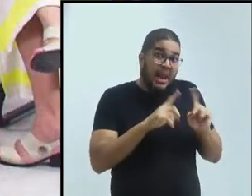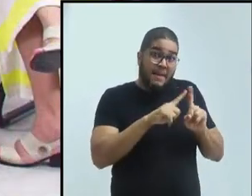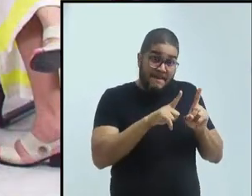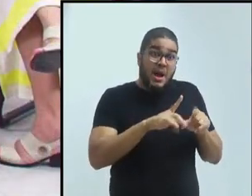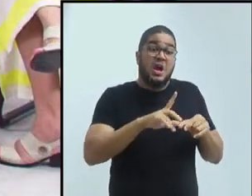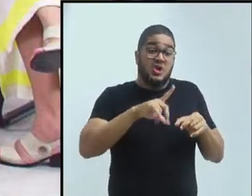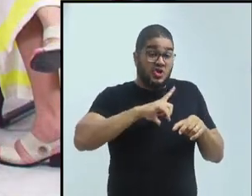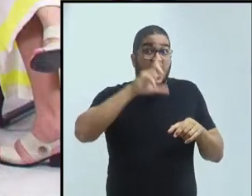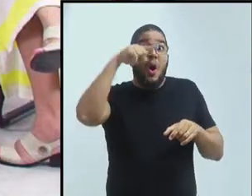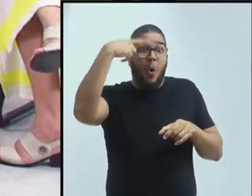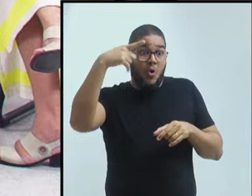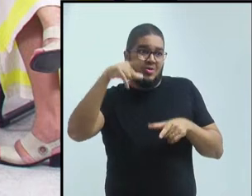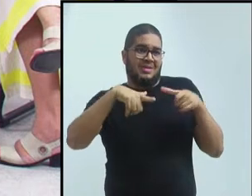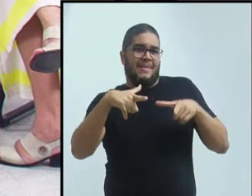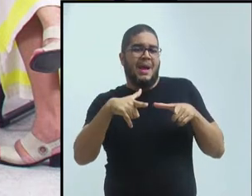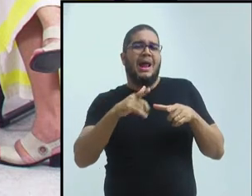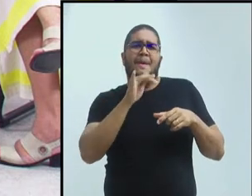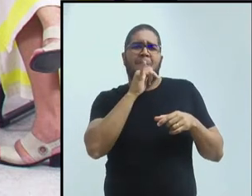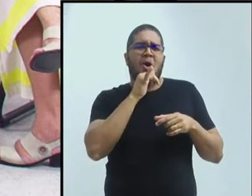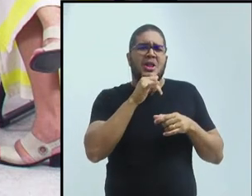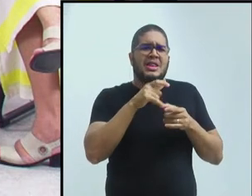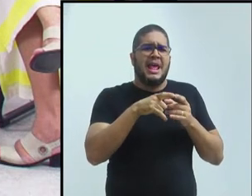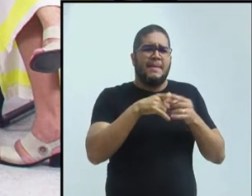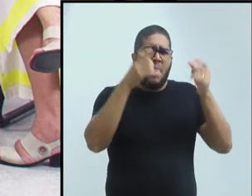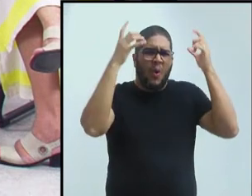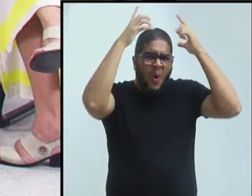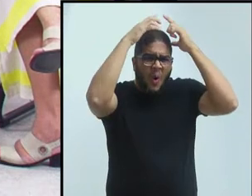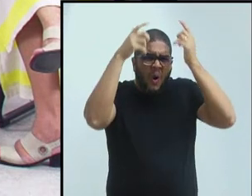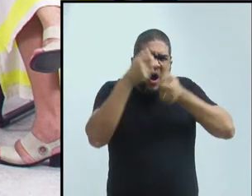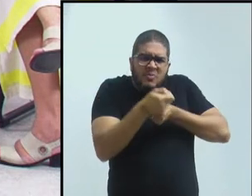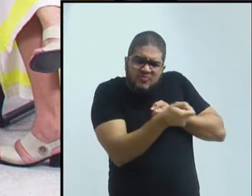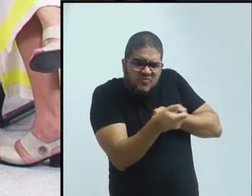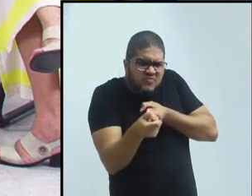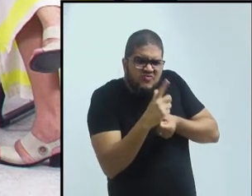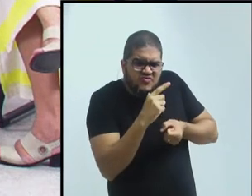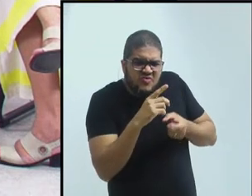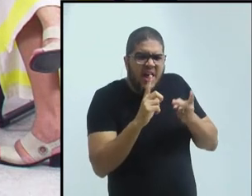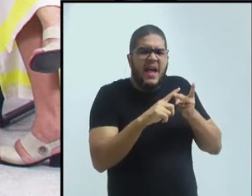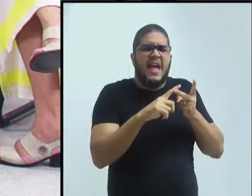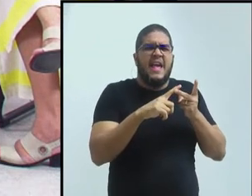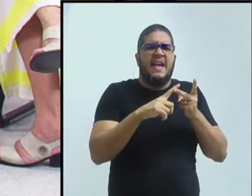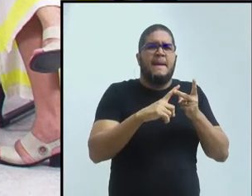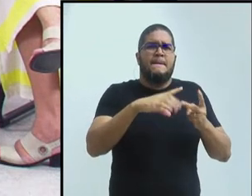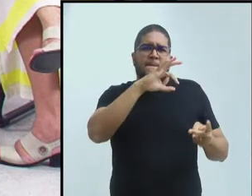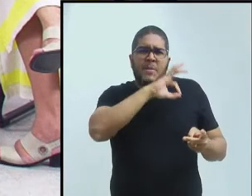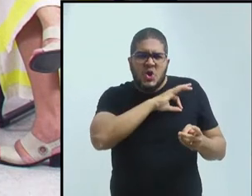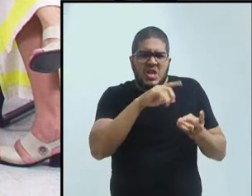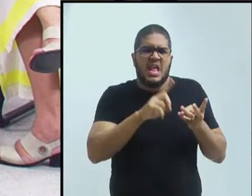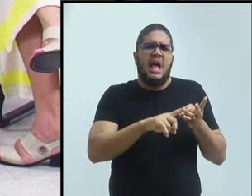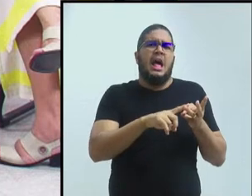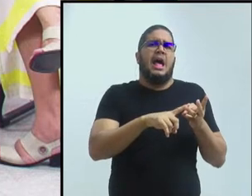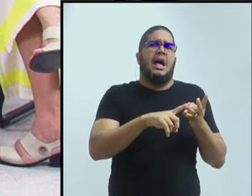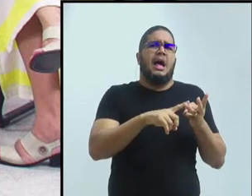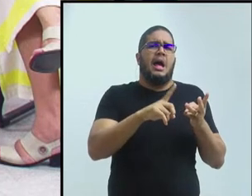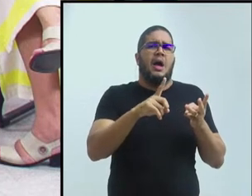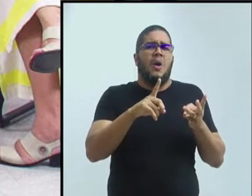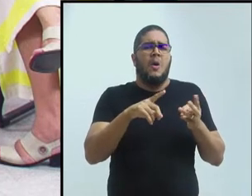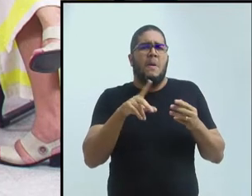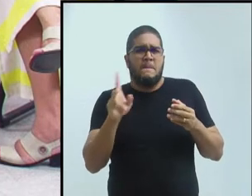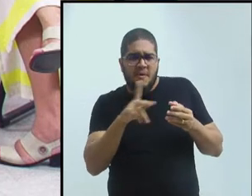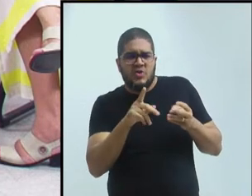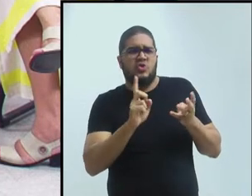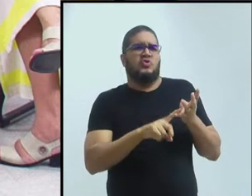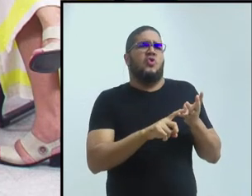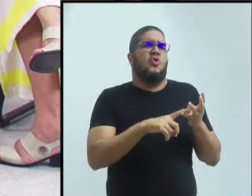funcionários públicos, pessoas ligadas à gestão, ao governo e professores do próprio instituto. Mas gente de